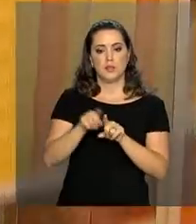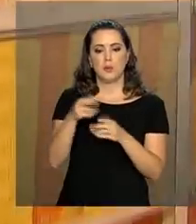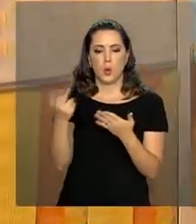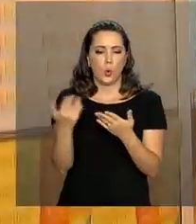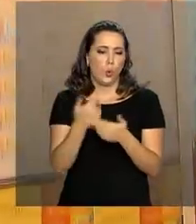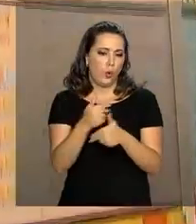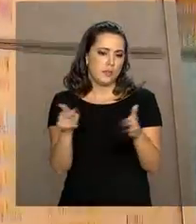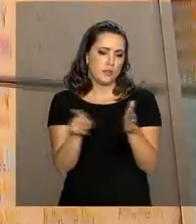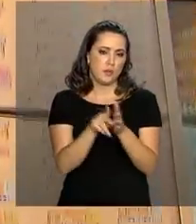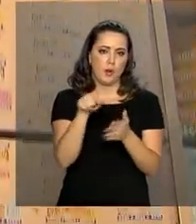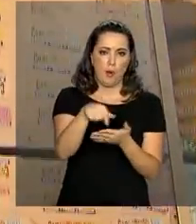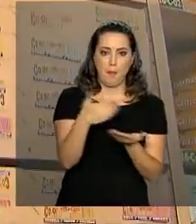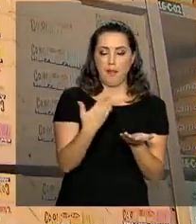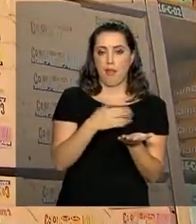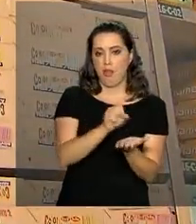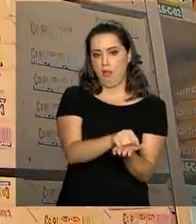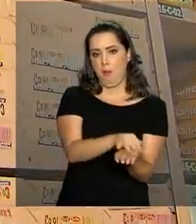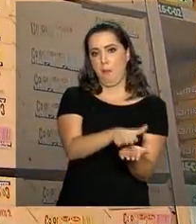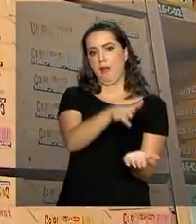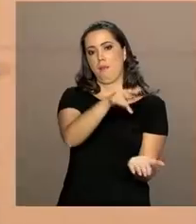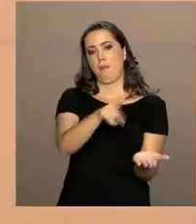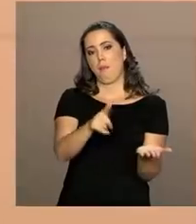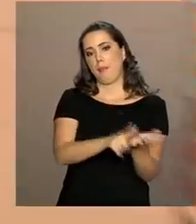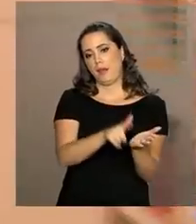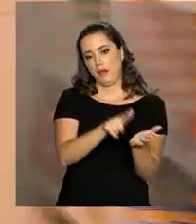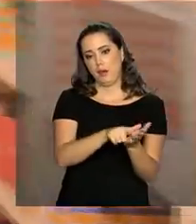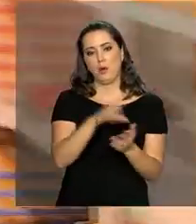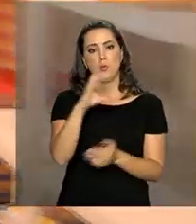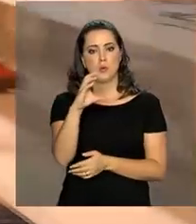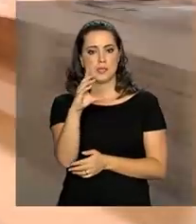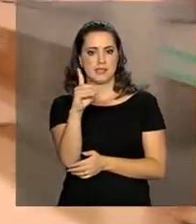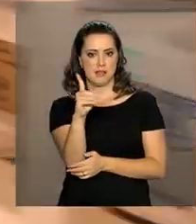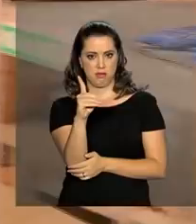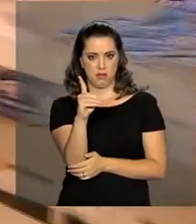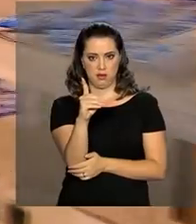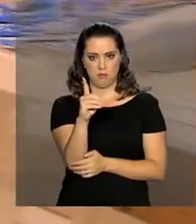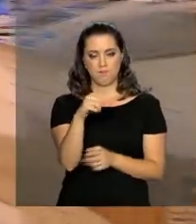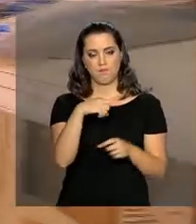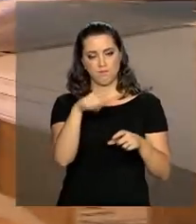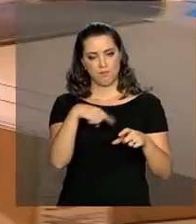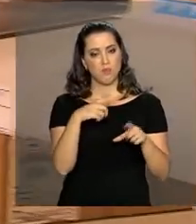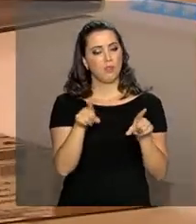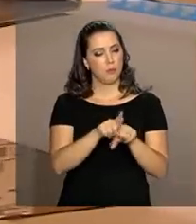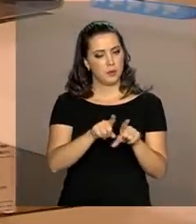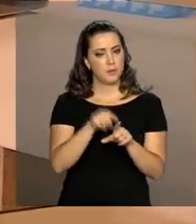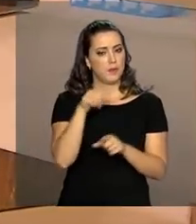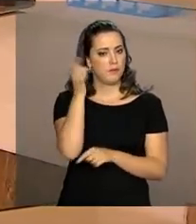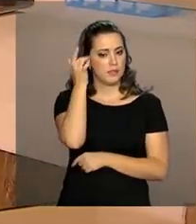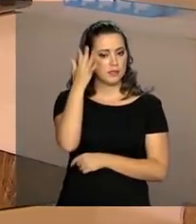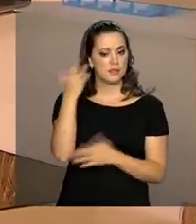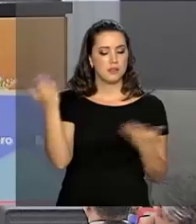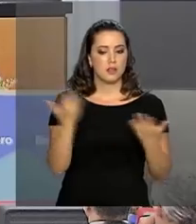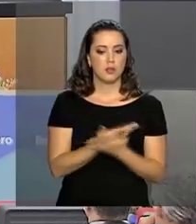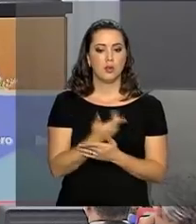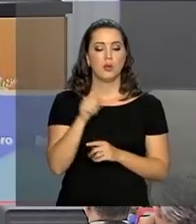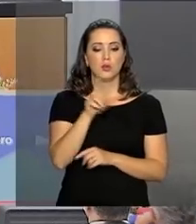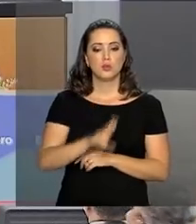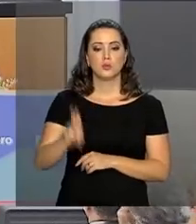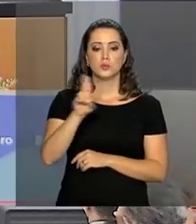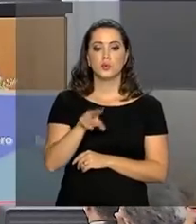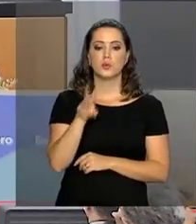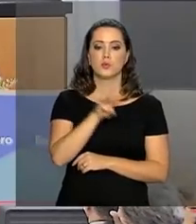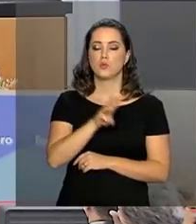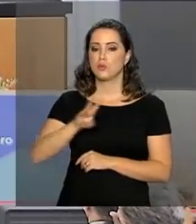almoxerifado, como resmas de papel e CD. Para facilitar essa reutilização, o governo acaba de